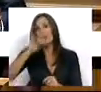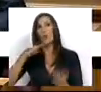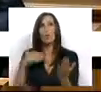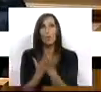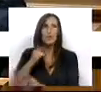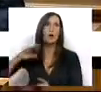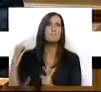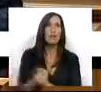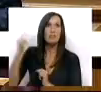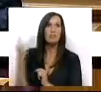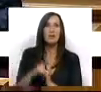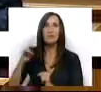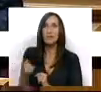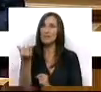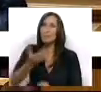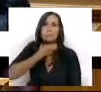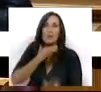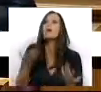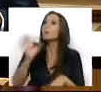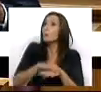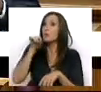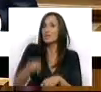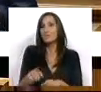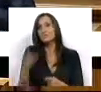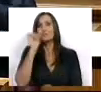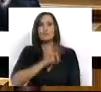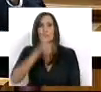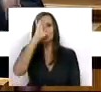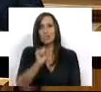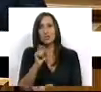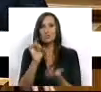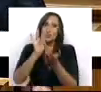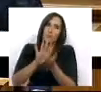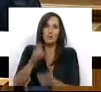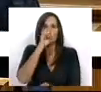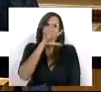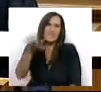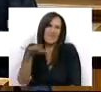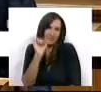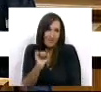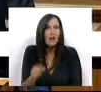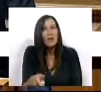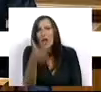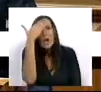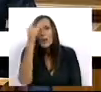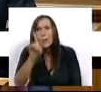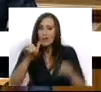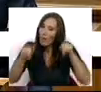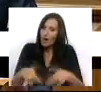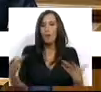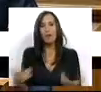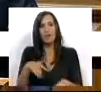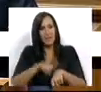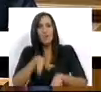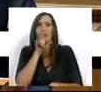exatamente sobre isto que incide a minha pergunta, Sr. Ministro. O Sr. Ministro do Ambiente e dos Despejos não considera que é tempo suficiente